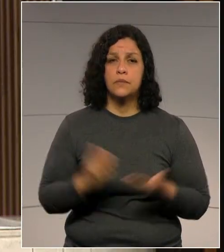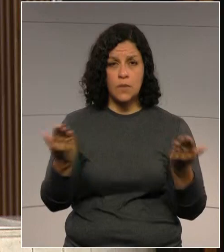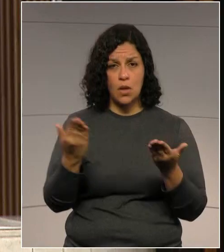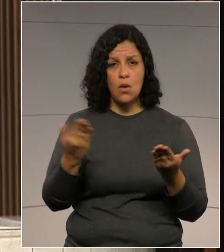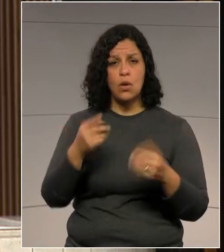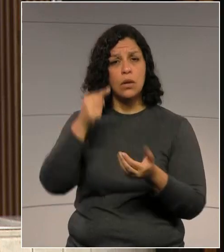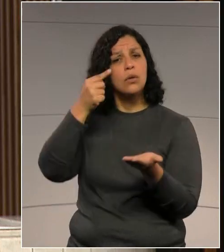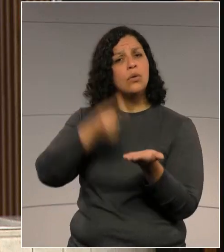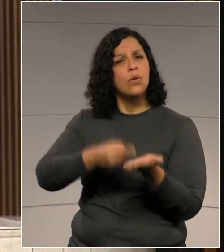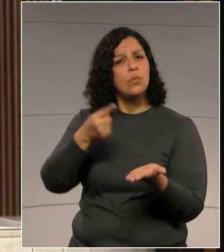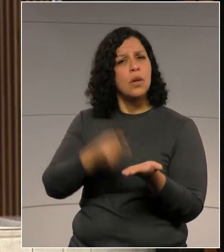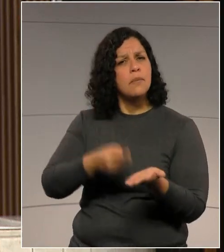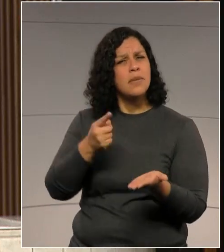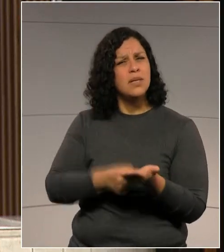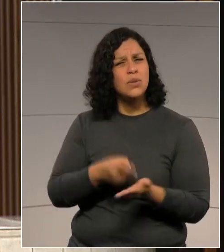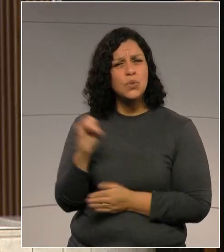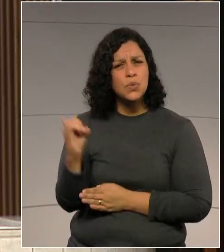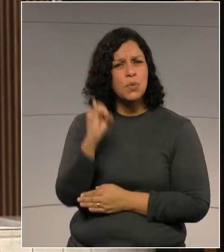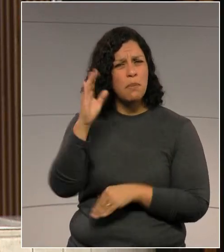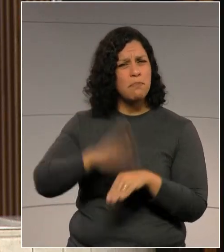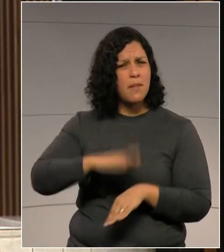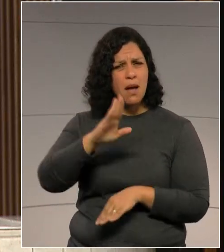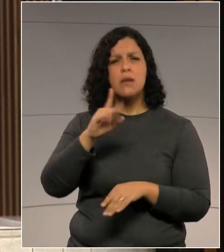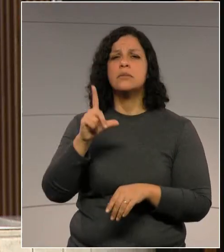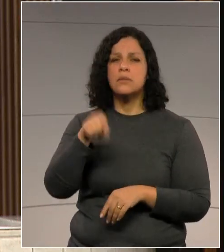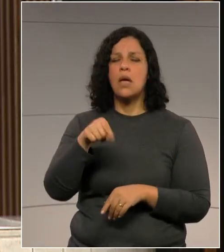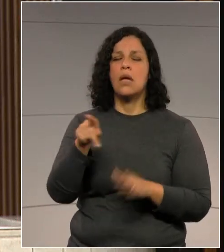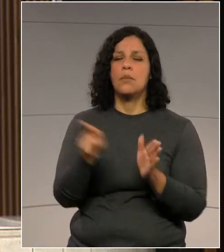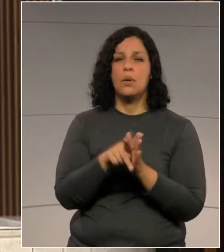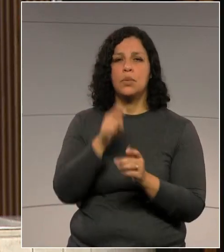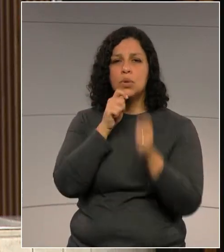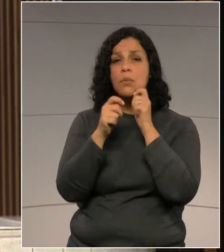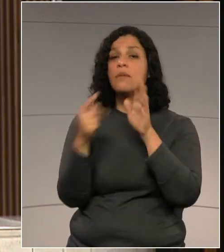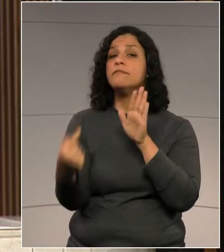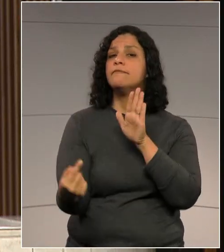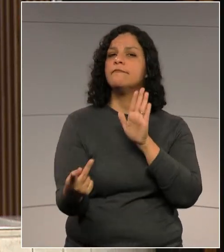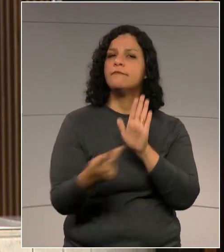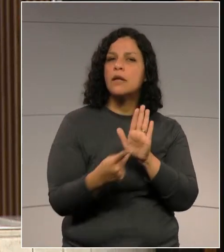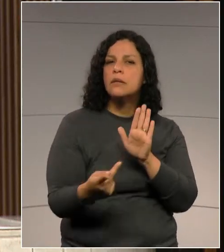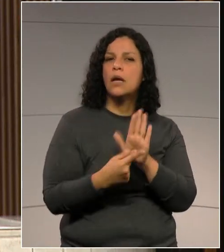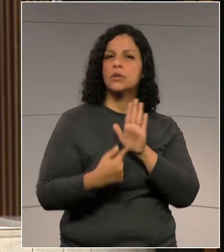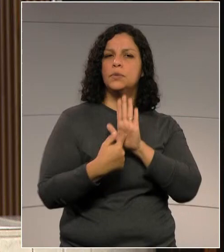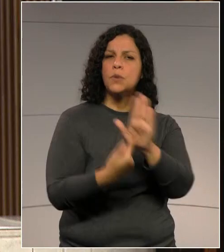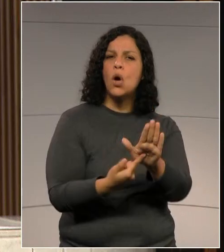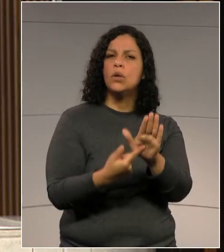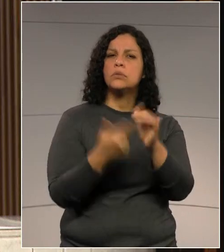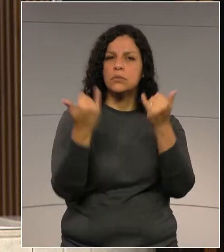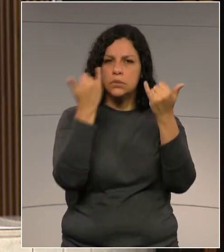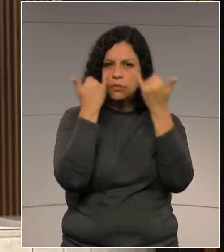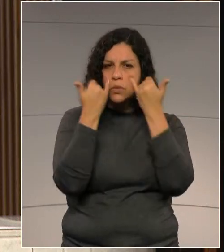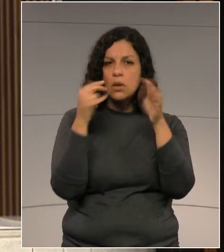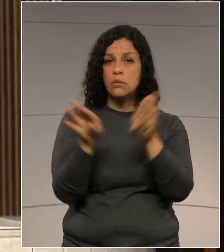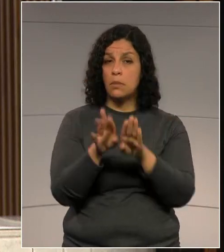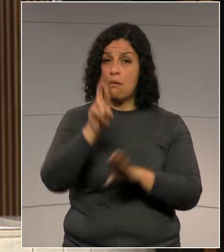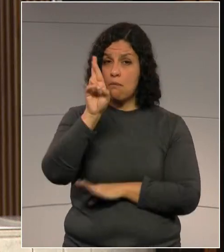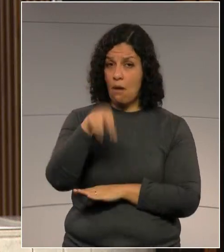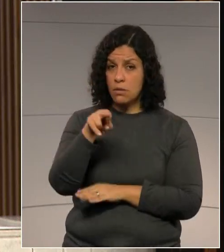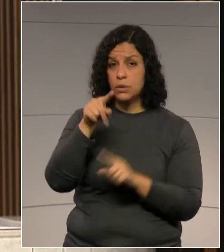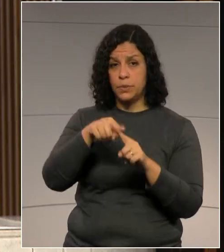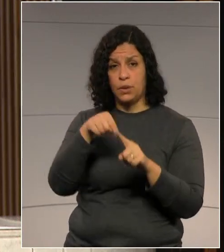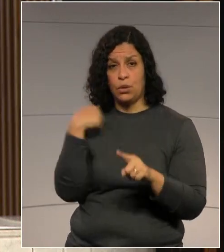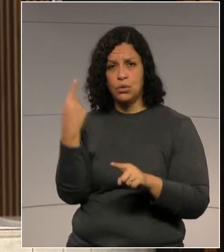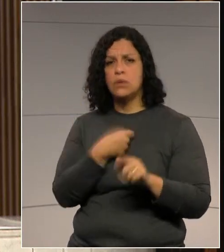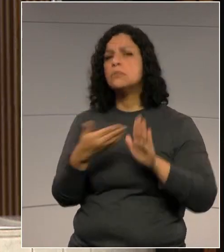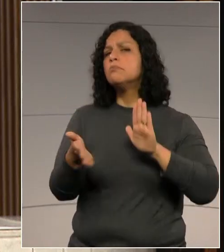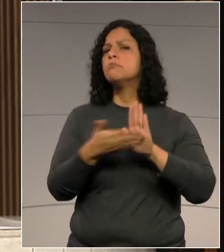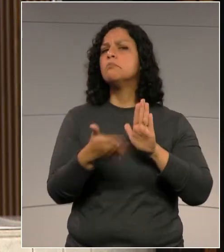compromisso fundamental do jornalista e da jornalista é com a verdade no relato dos fatos, razão pela qual ele